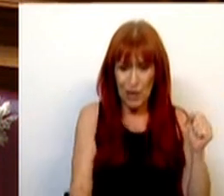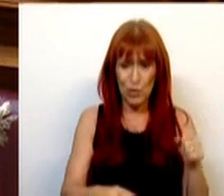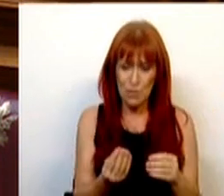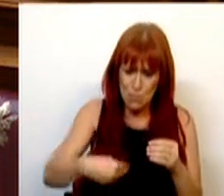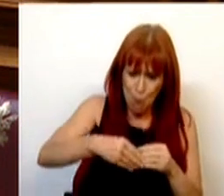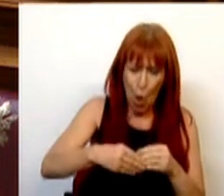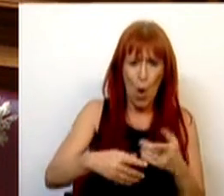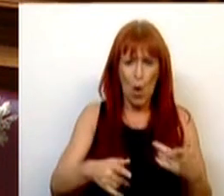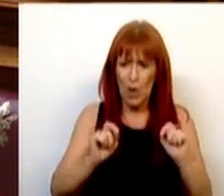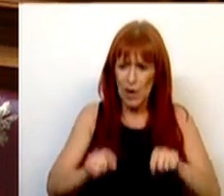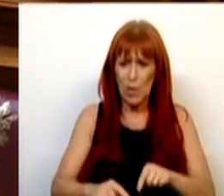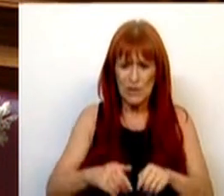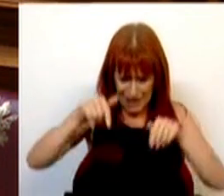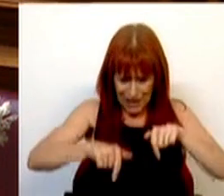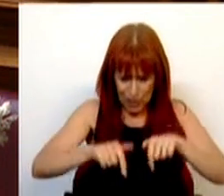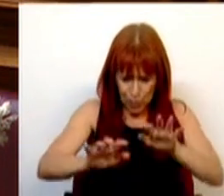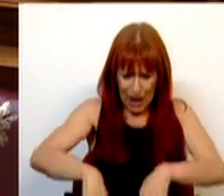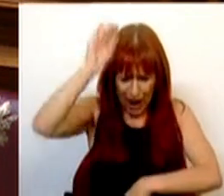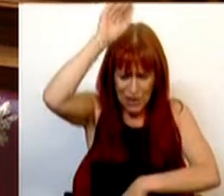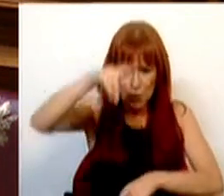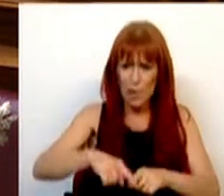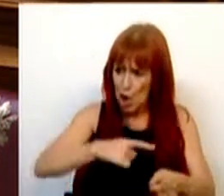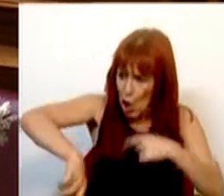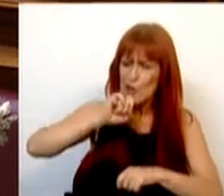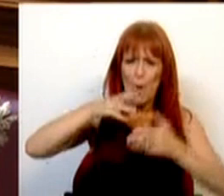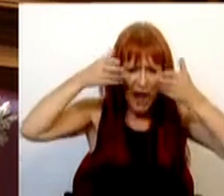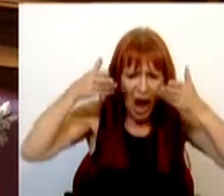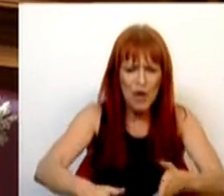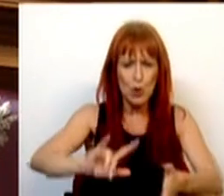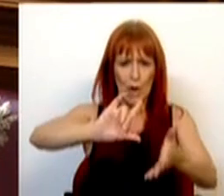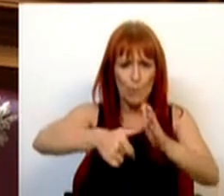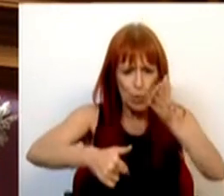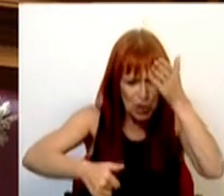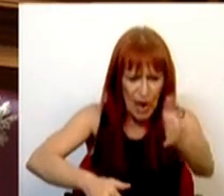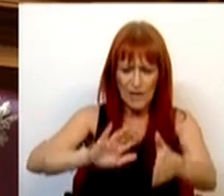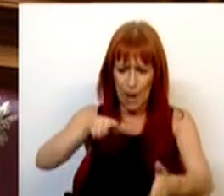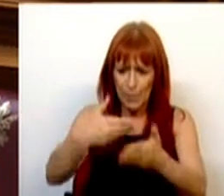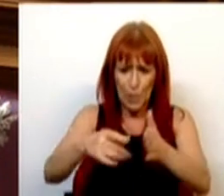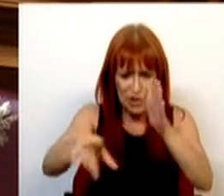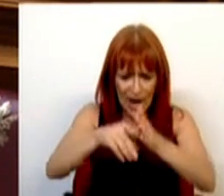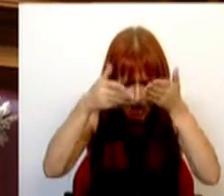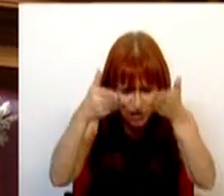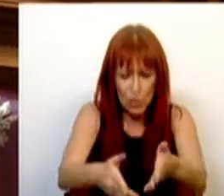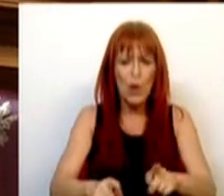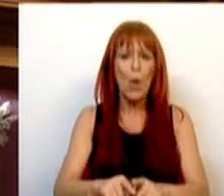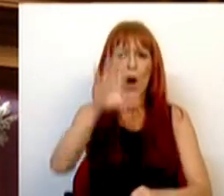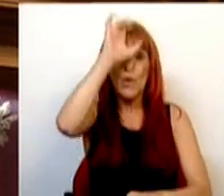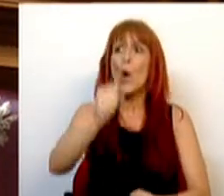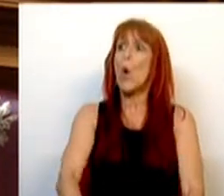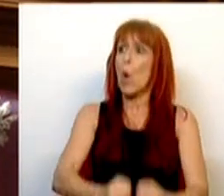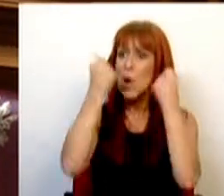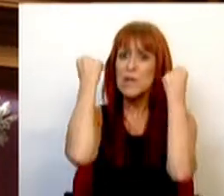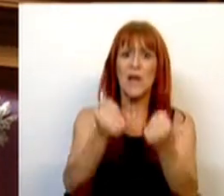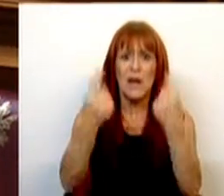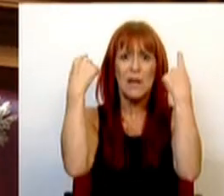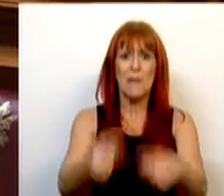supletivo para que dentro da Assembleia da República possamos contribuir com projetos e propostas de lei para que o Governo consiga